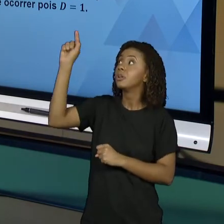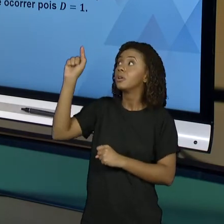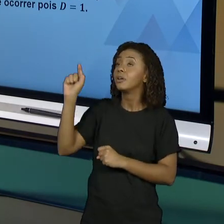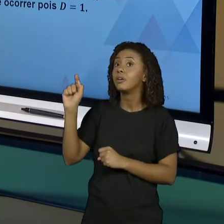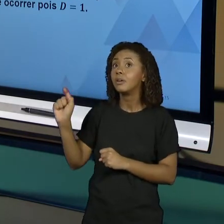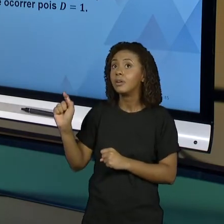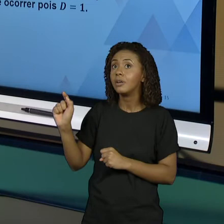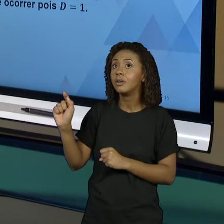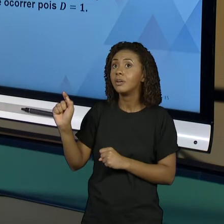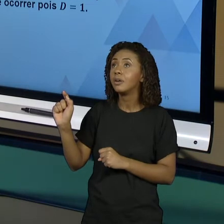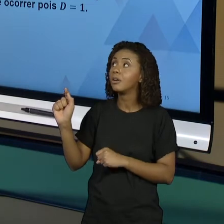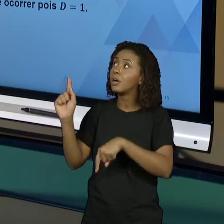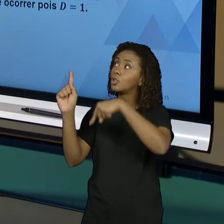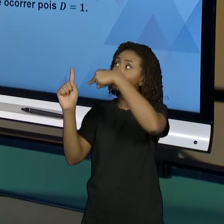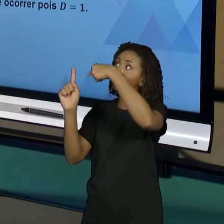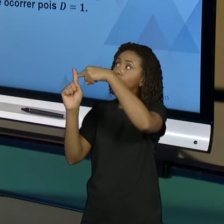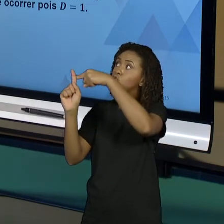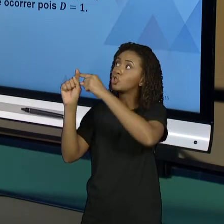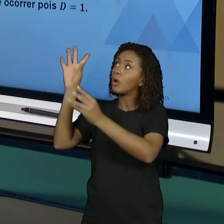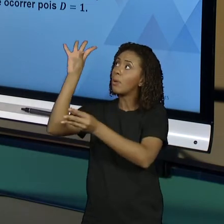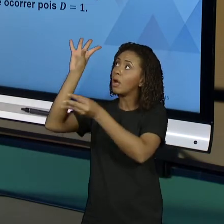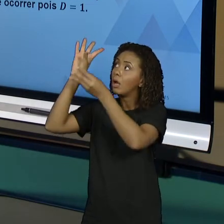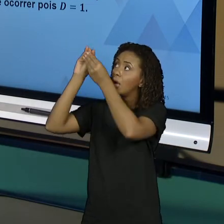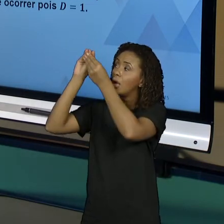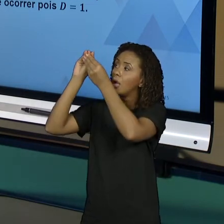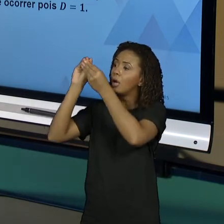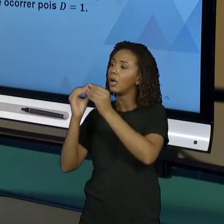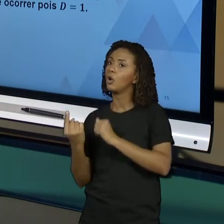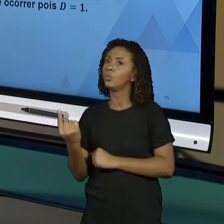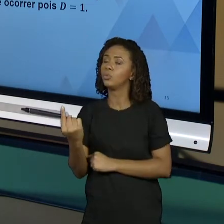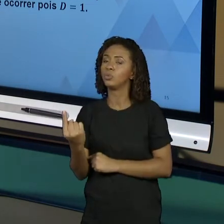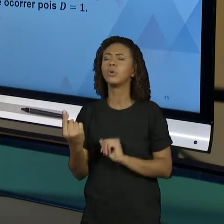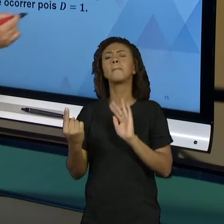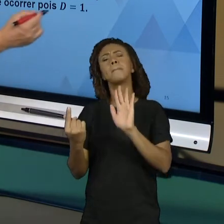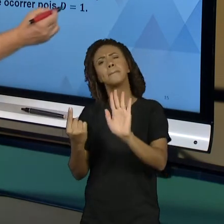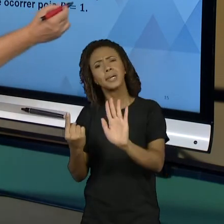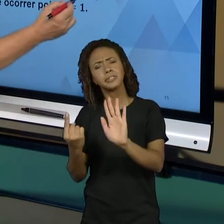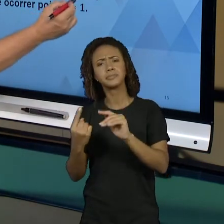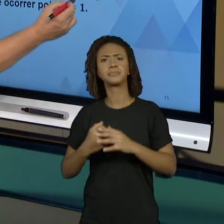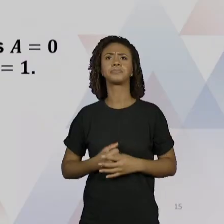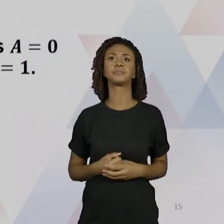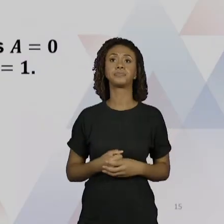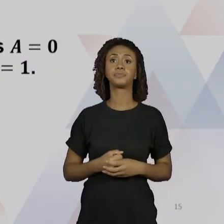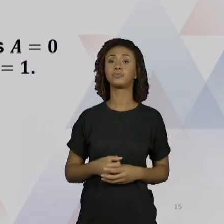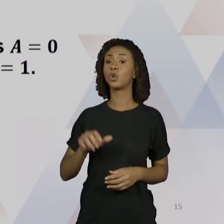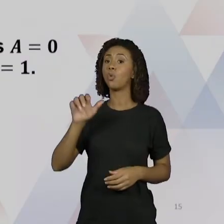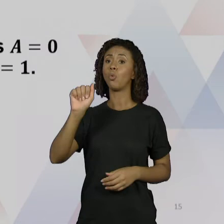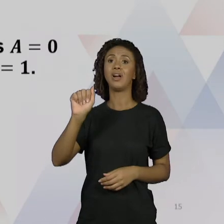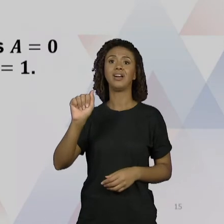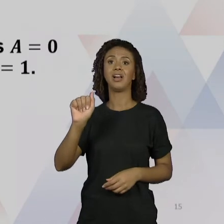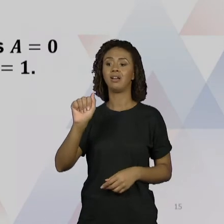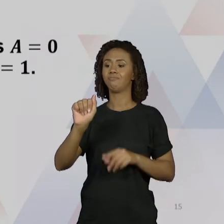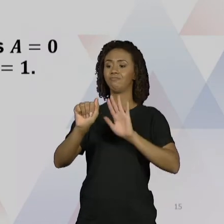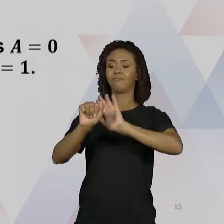pode ter vindo 1 pra somar. Então vai dar. Só que o A não pode ser 1